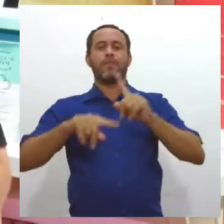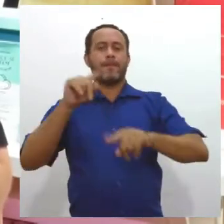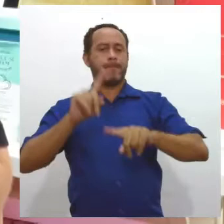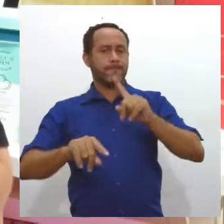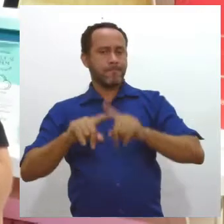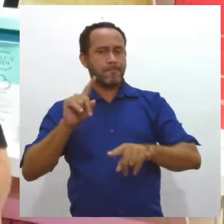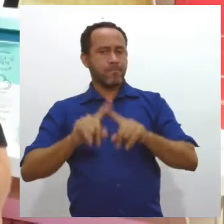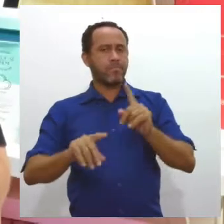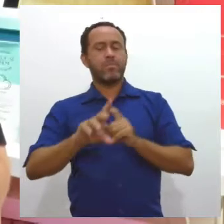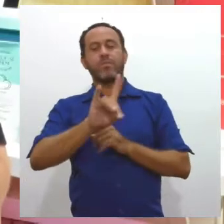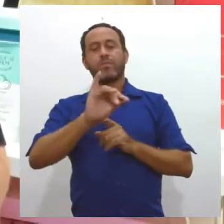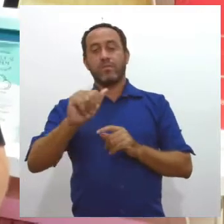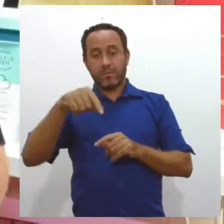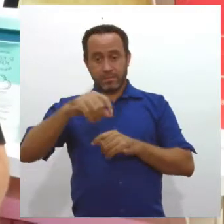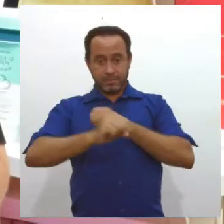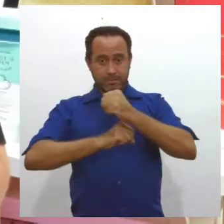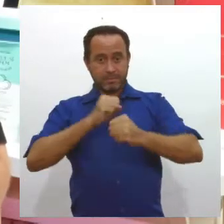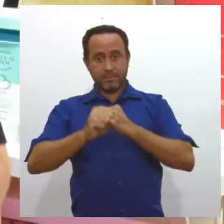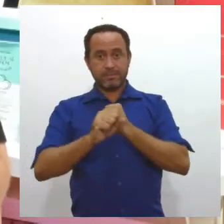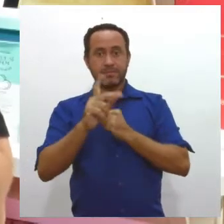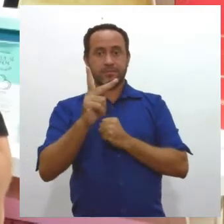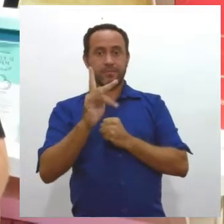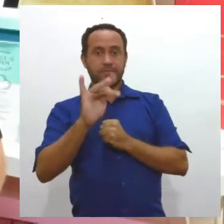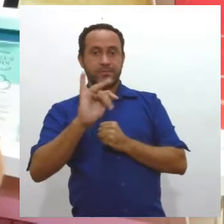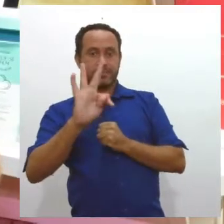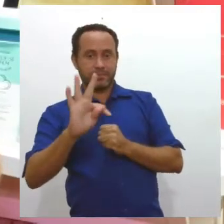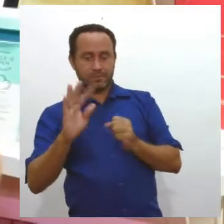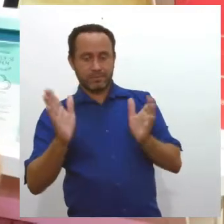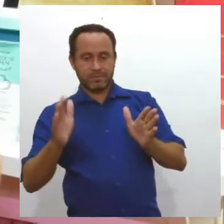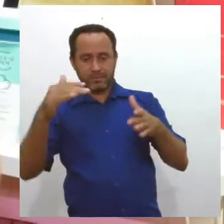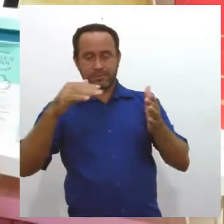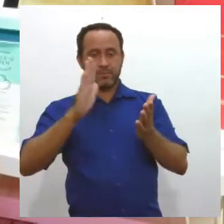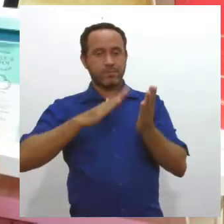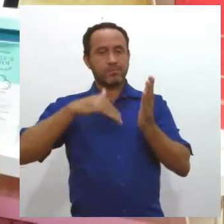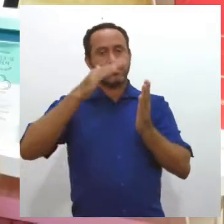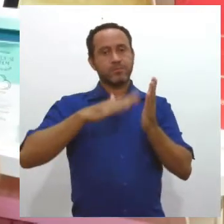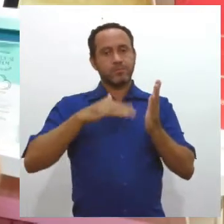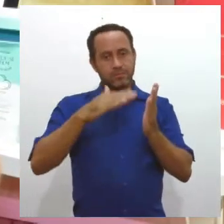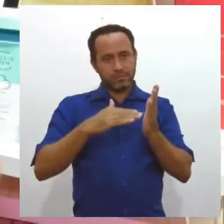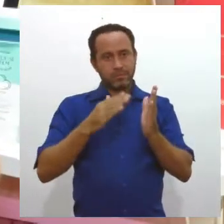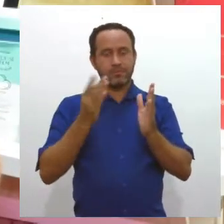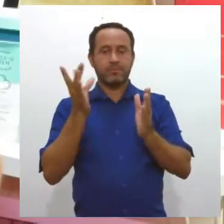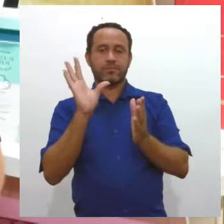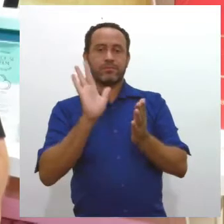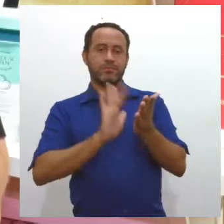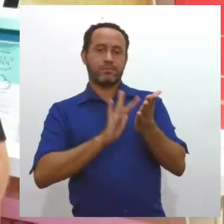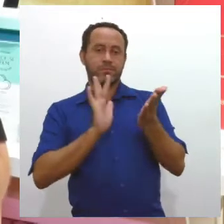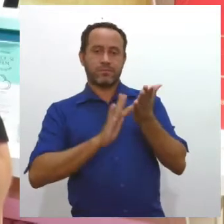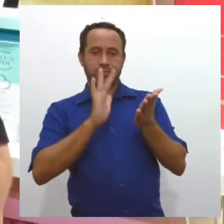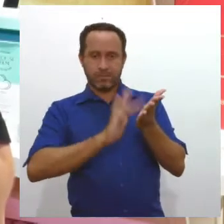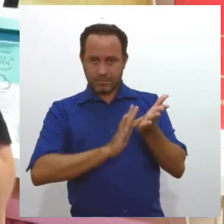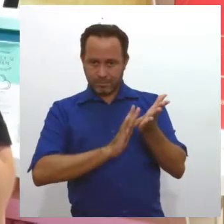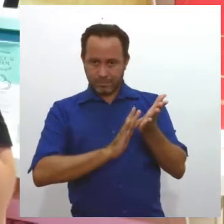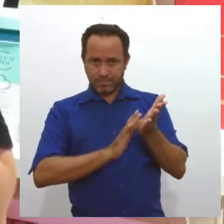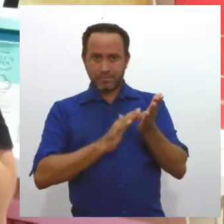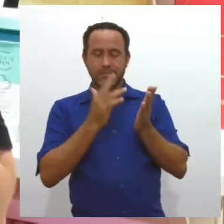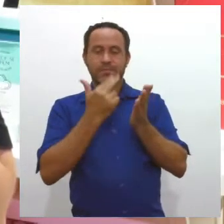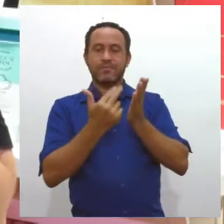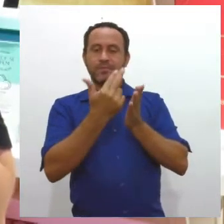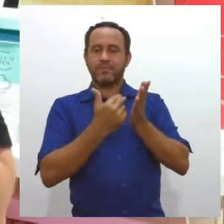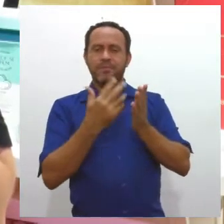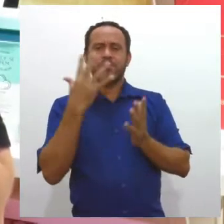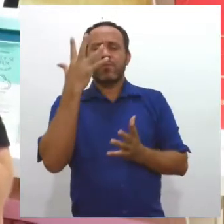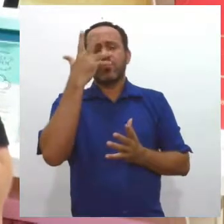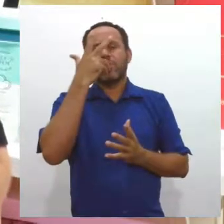a data. Esse ano, nós tivemos kits especiais com pinturas de tatuadores exclusivos para deixar o presente